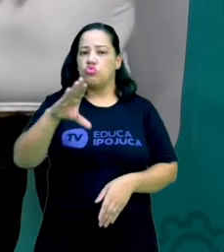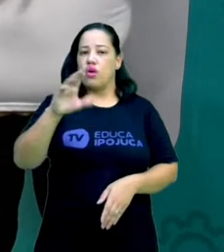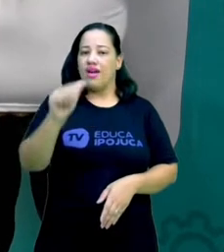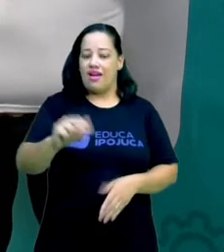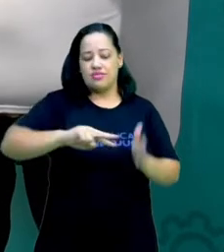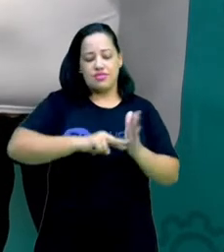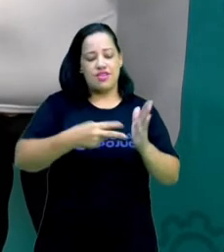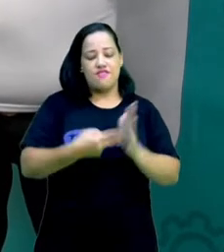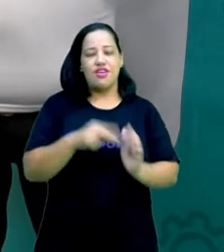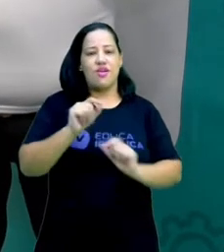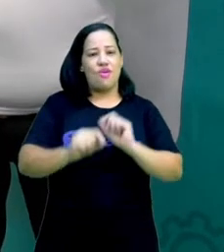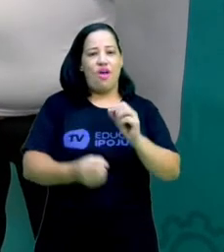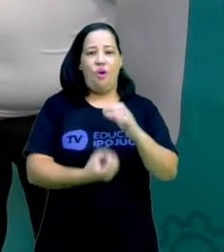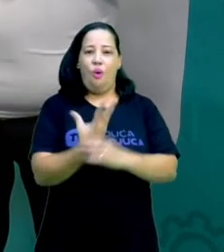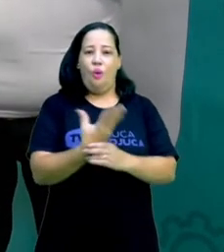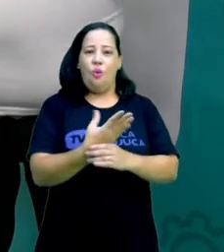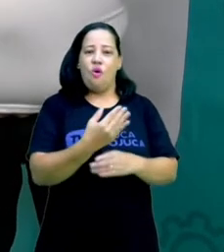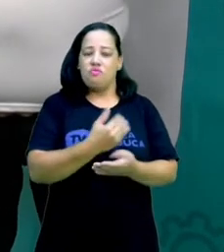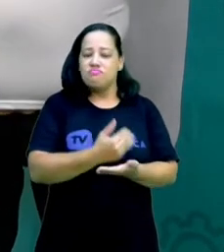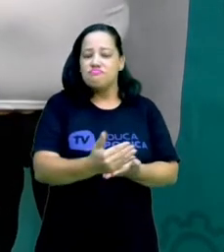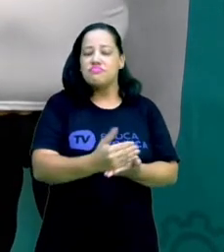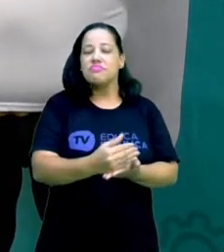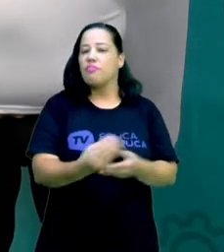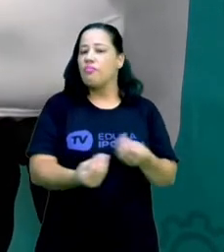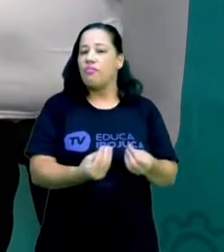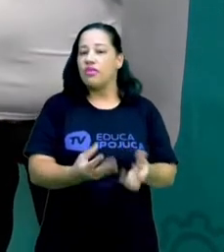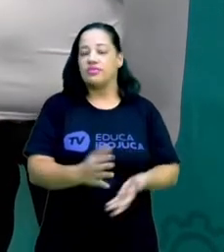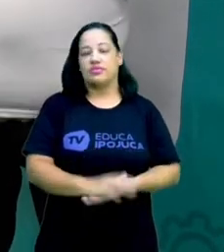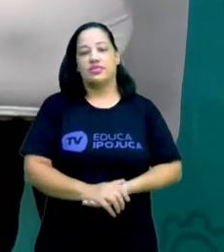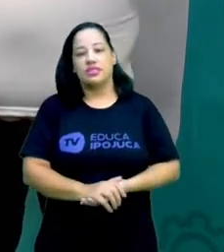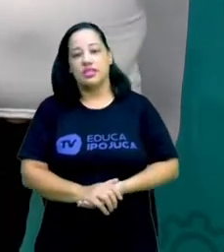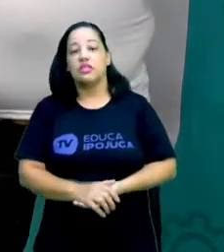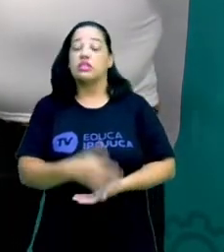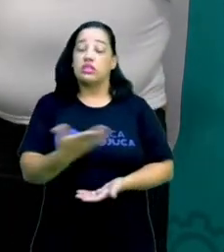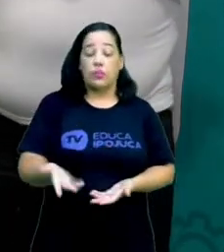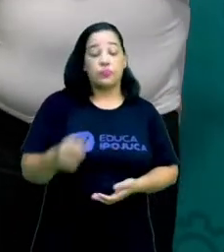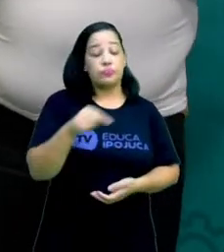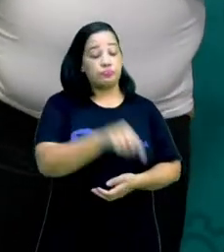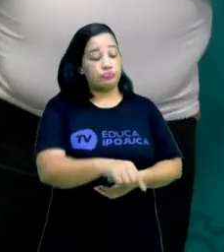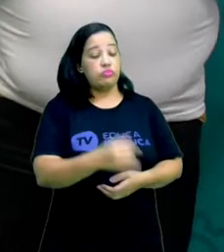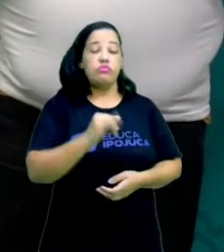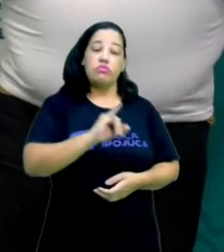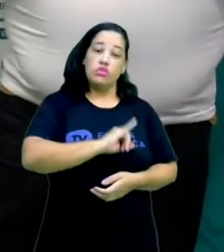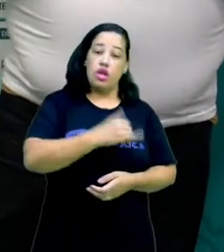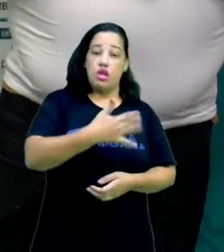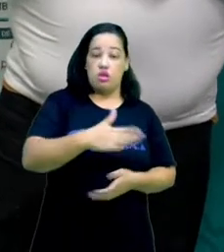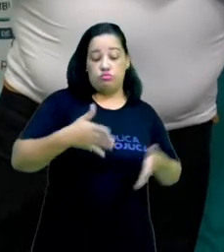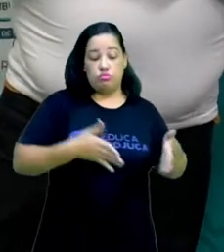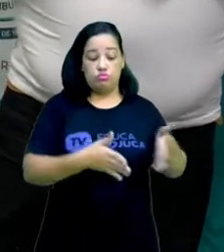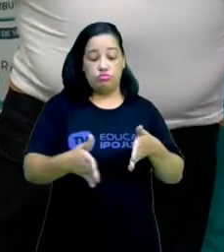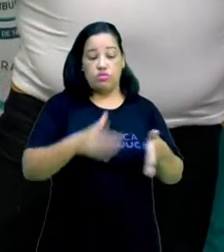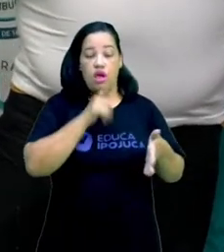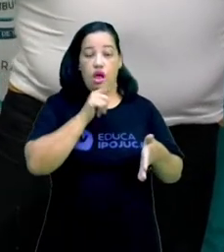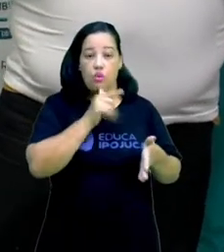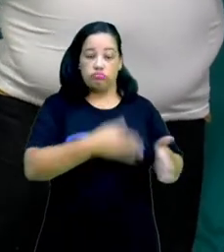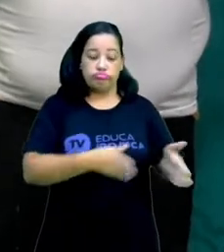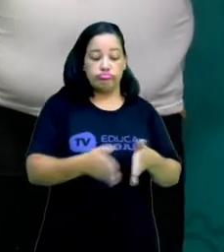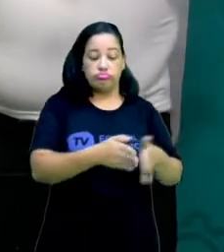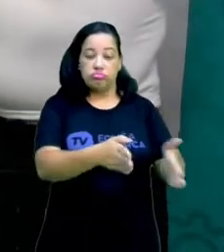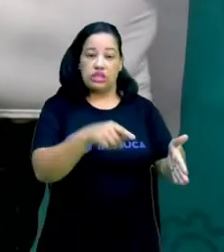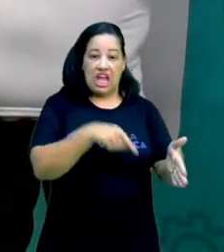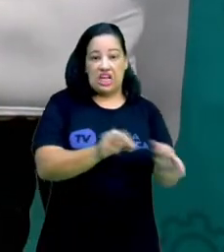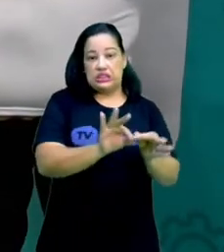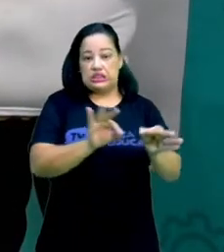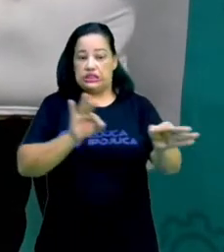lá, vamos continuar. O Rio Ipojuca, ele tem um percurso de 320 quilômetros. Como eu já disse,